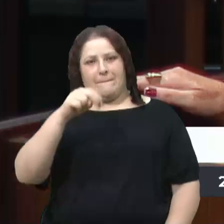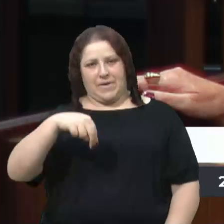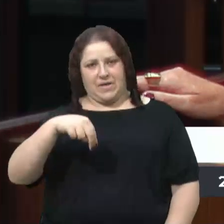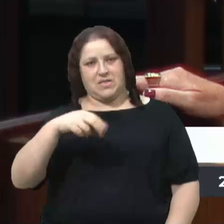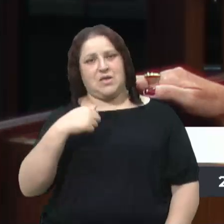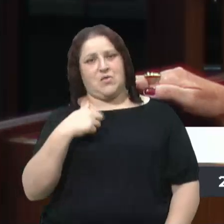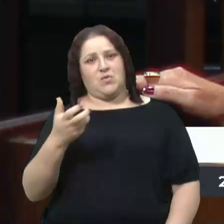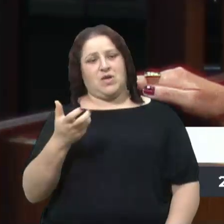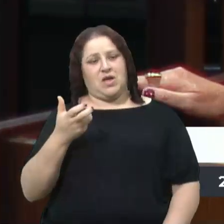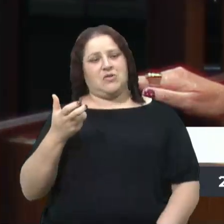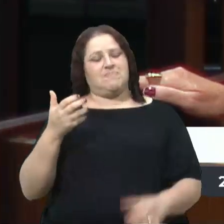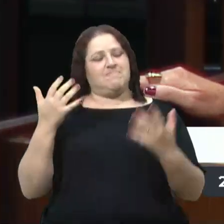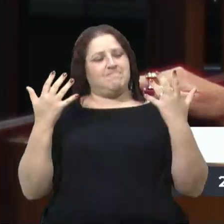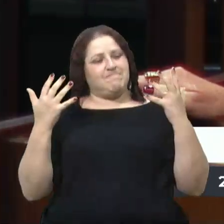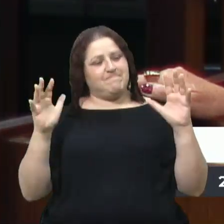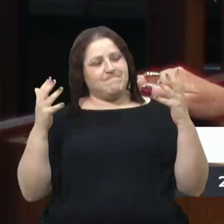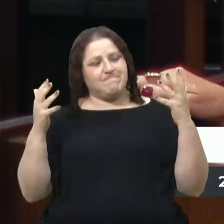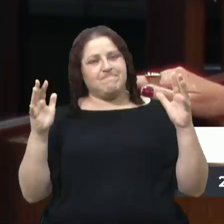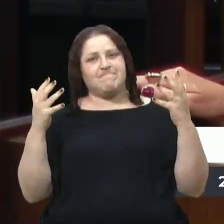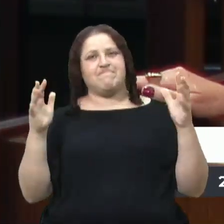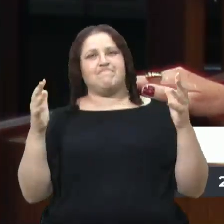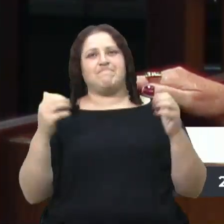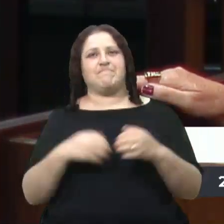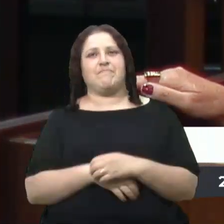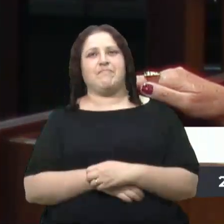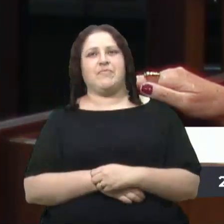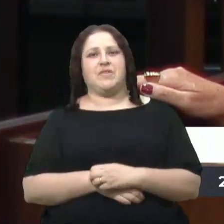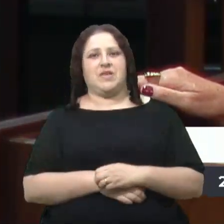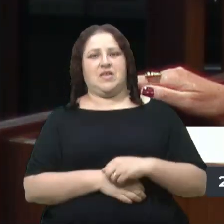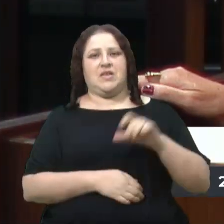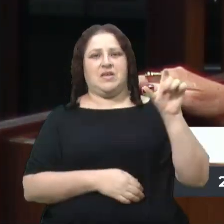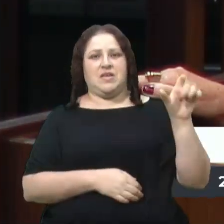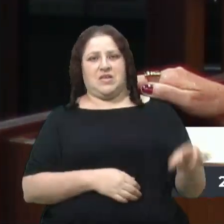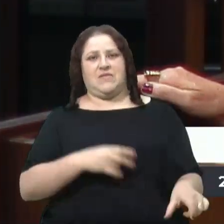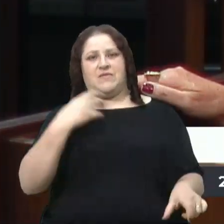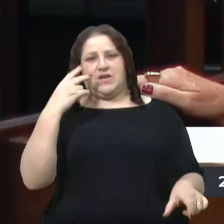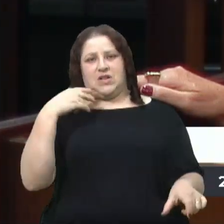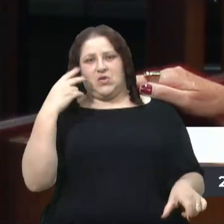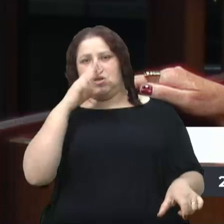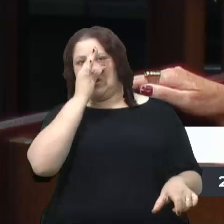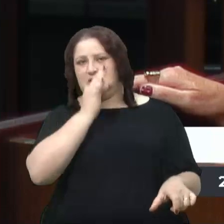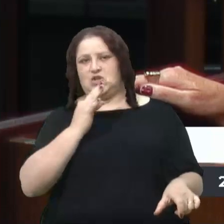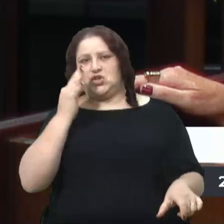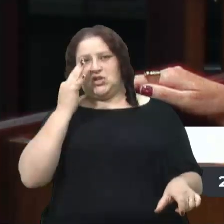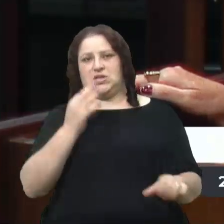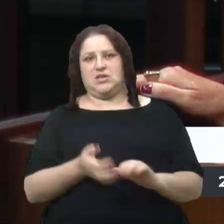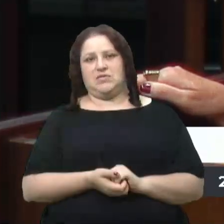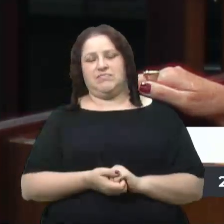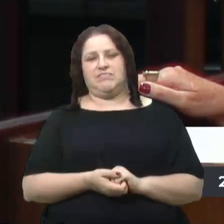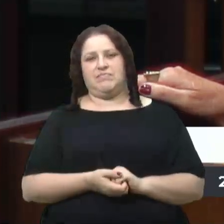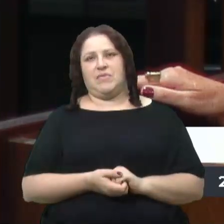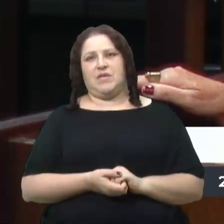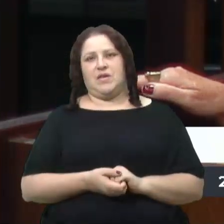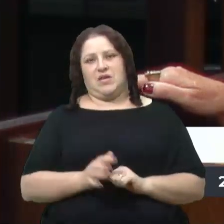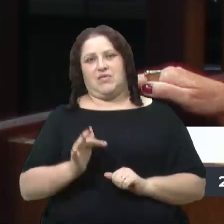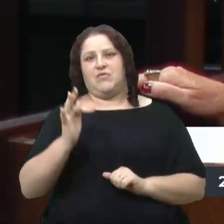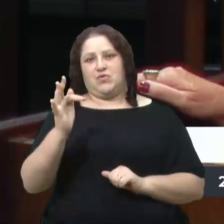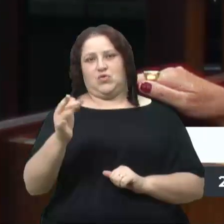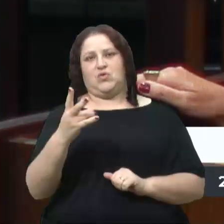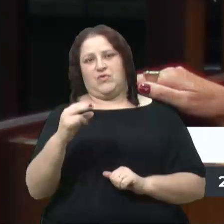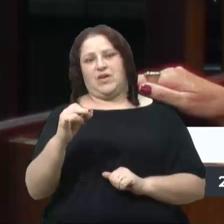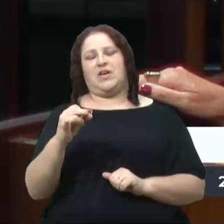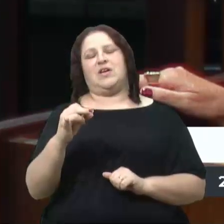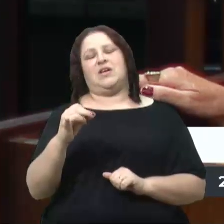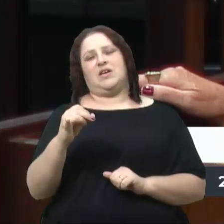parabenizar também a vereadora Tatiane Frisco, embora logo mais será empossada,